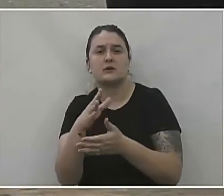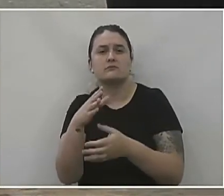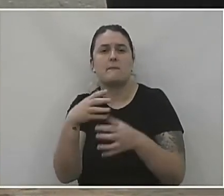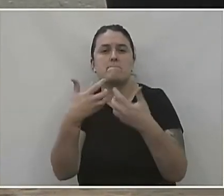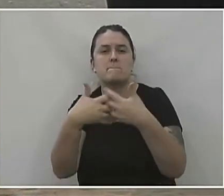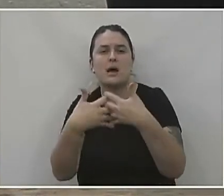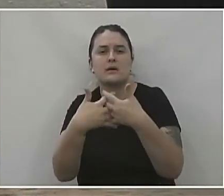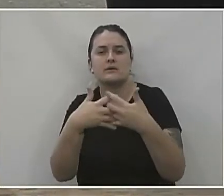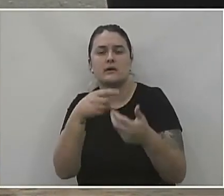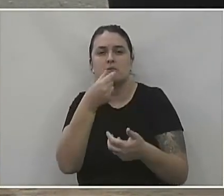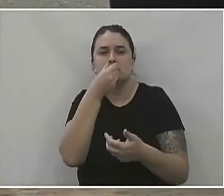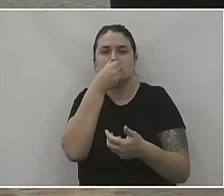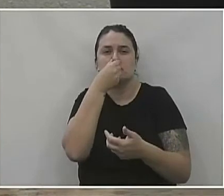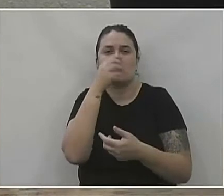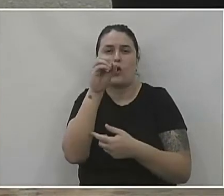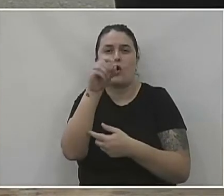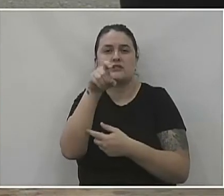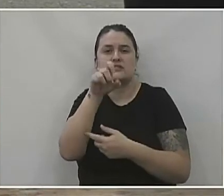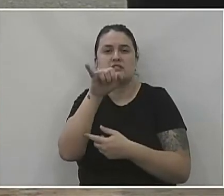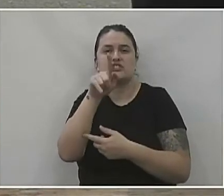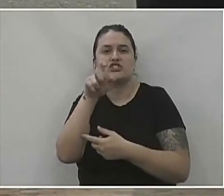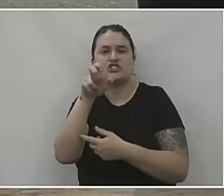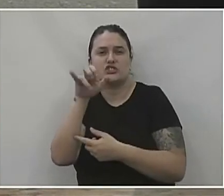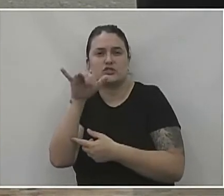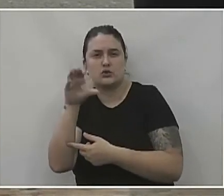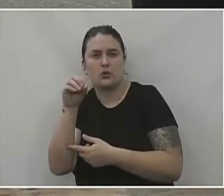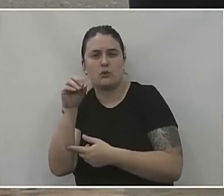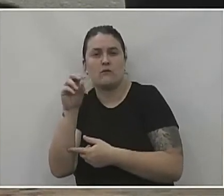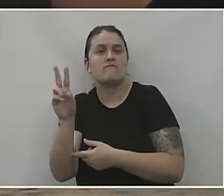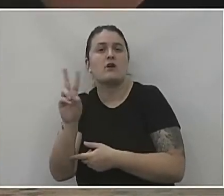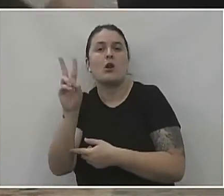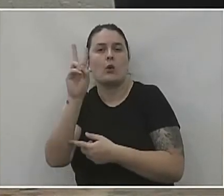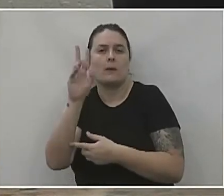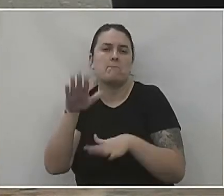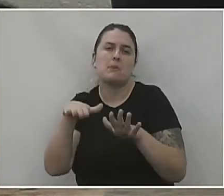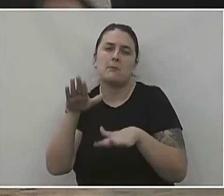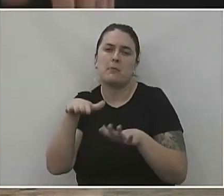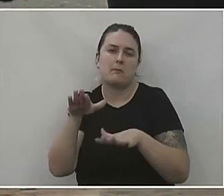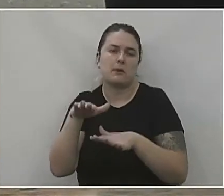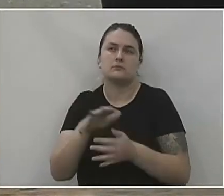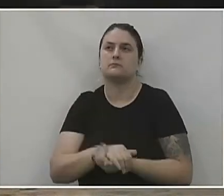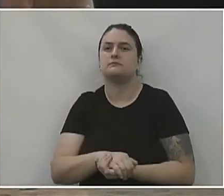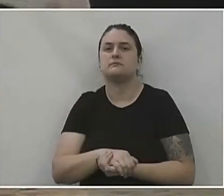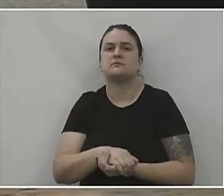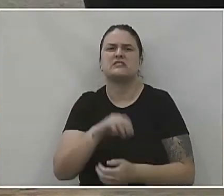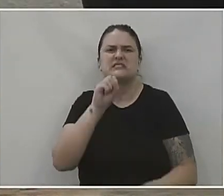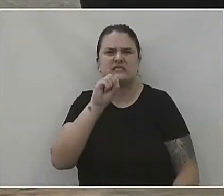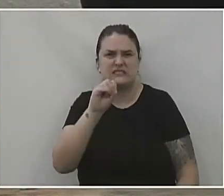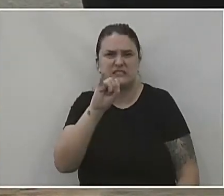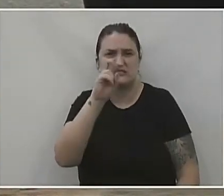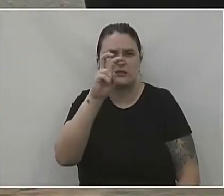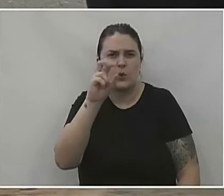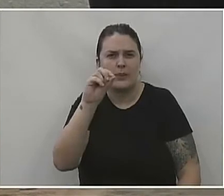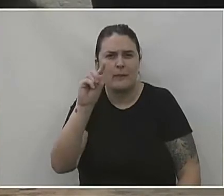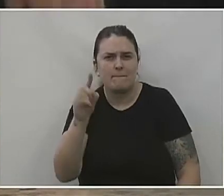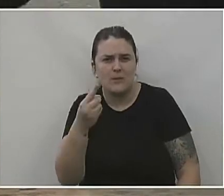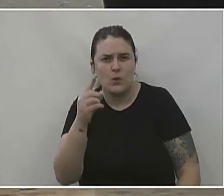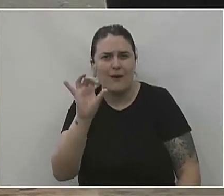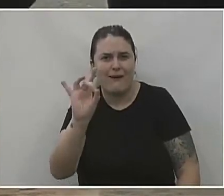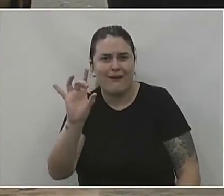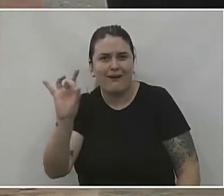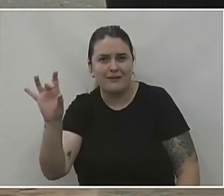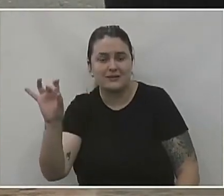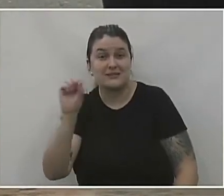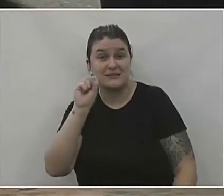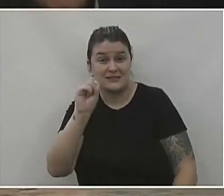hoje foi posto na PMI? Certo? Certo, mais ou menos, tá? Vamos supor que seja R$ 50 mil cada respirador. Se nós